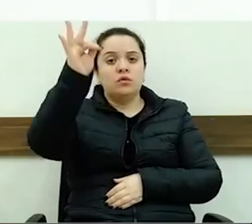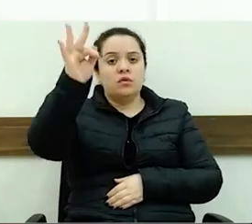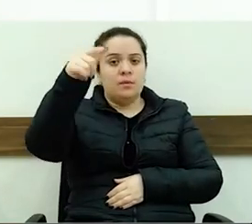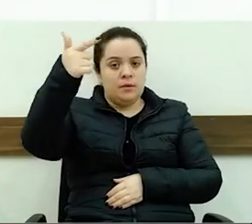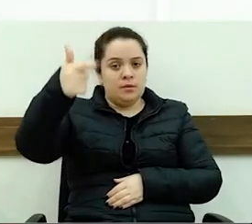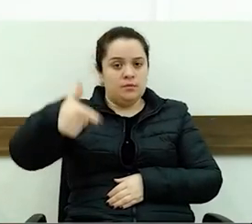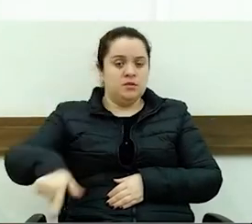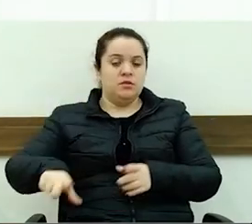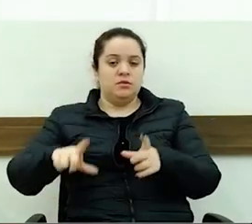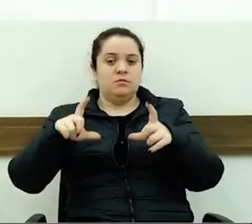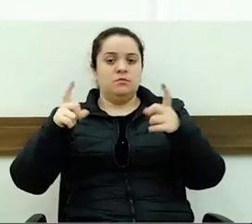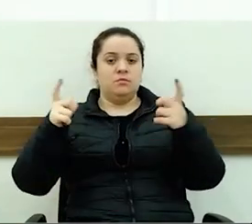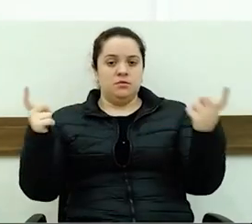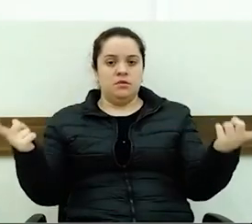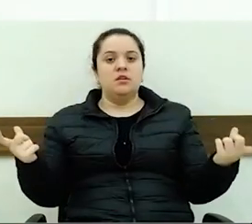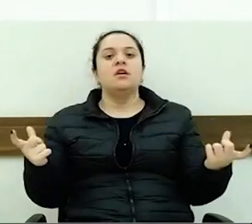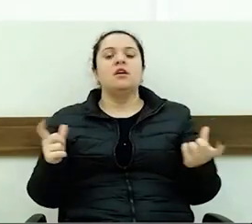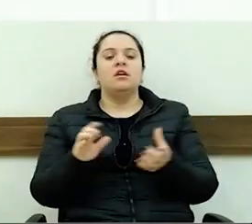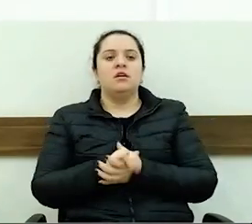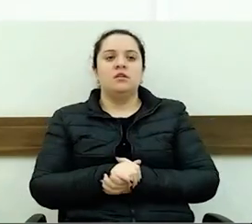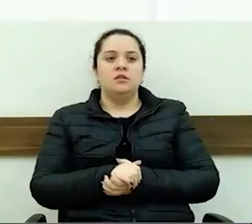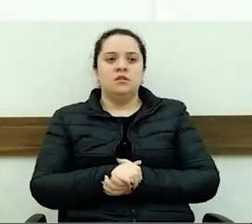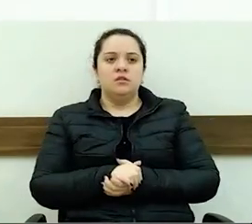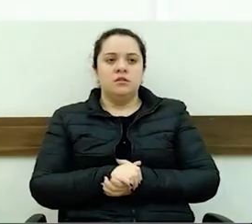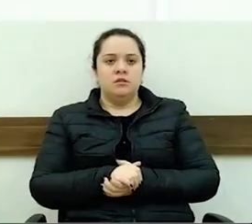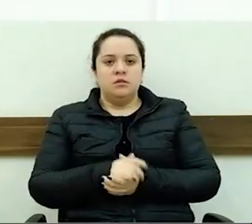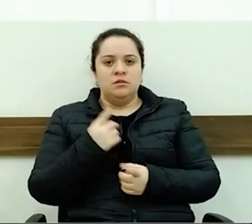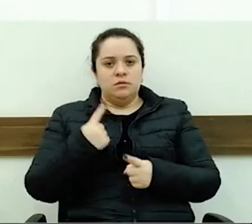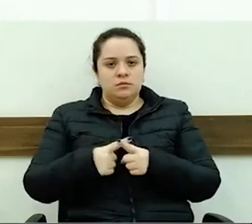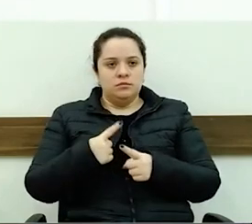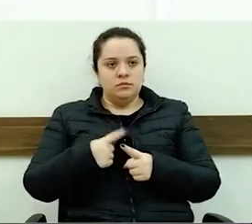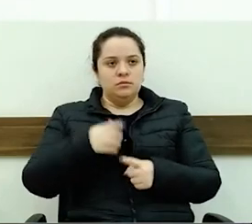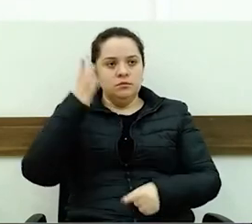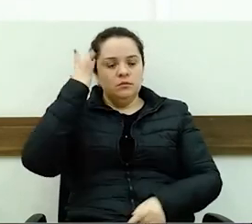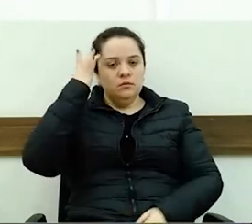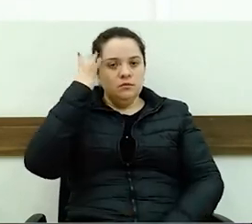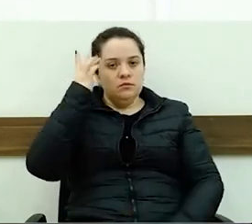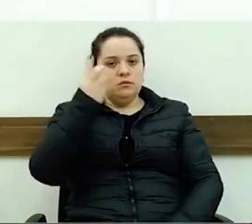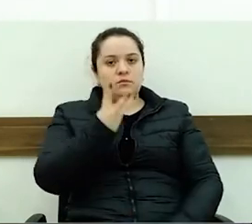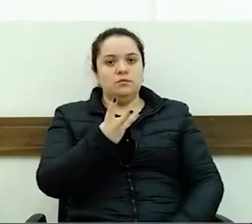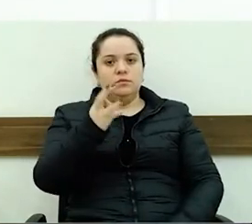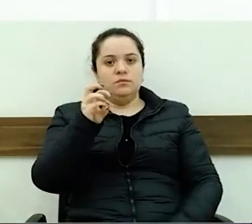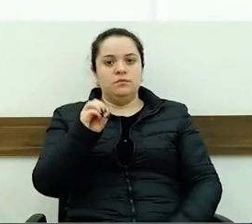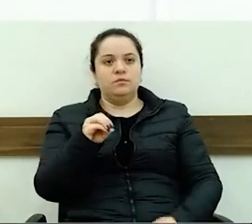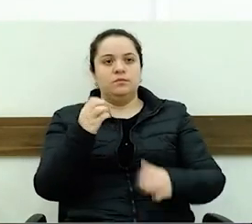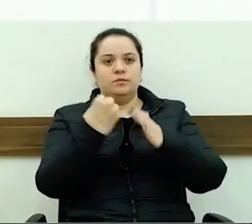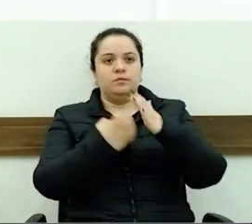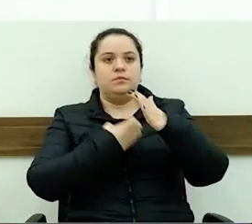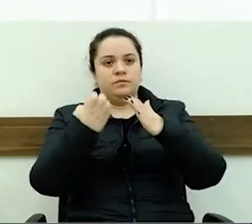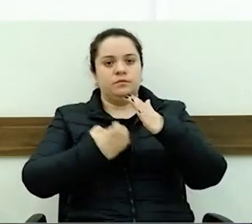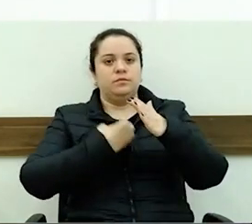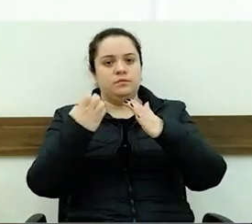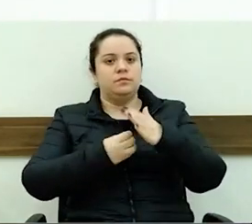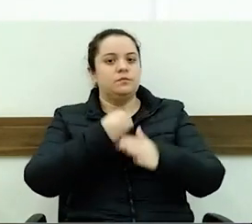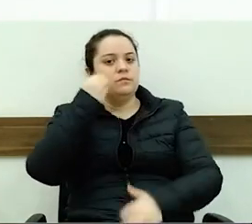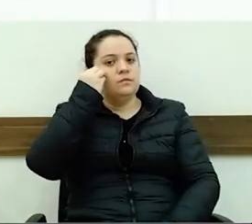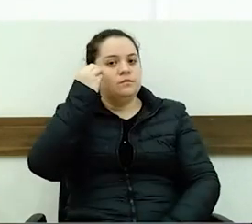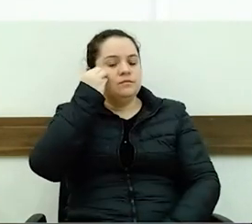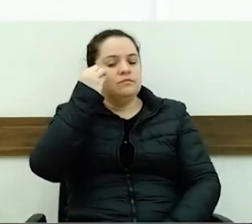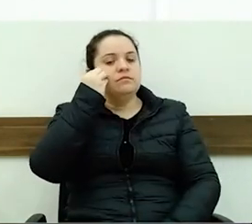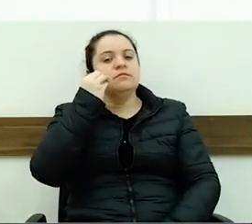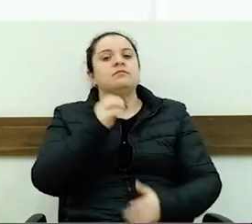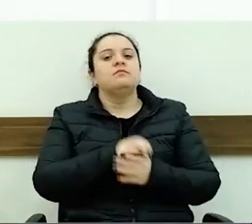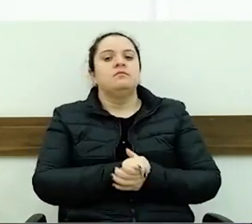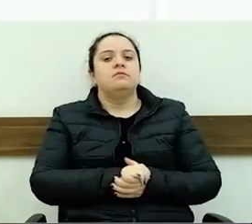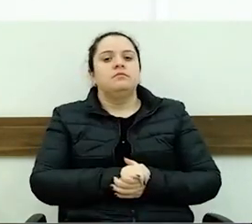para a exposição, vereador? Porque são, acho que 30 empresas, 30 empresas aproximadamente, que estavam expondo lá. Então mais uma vez,